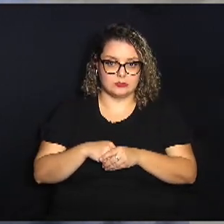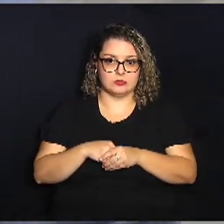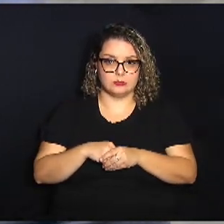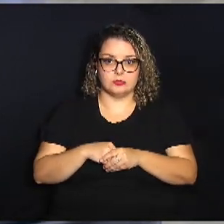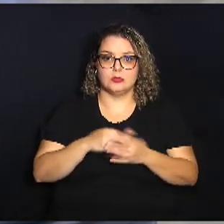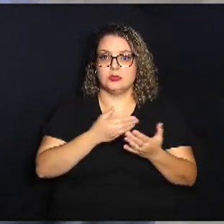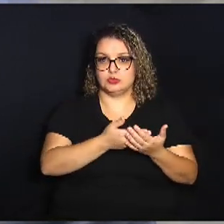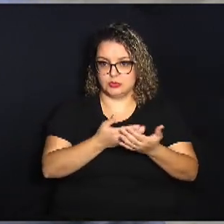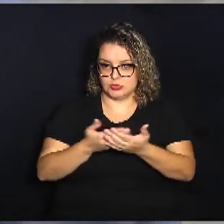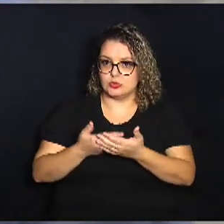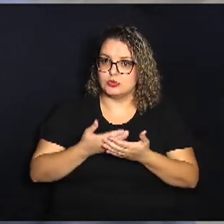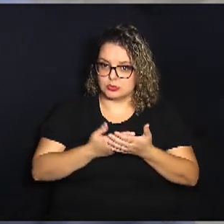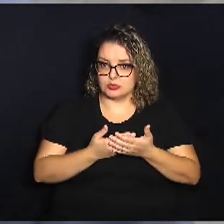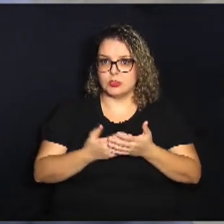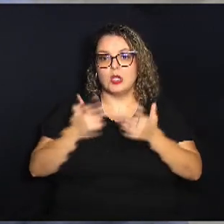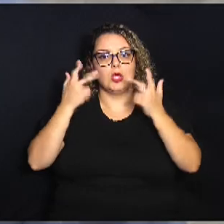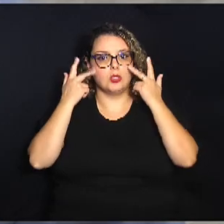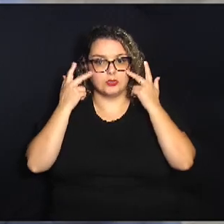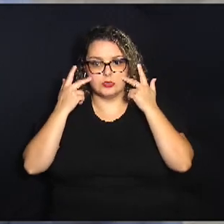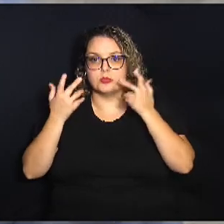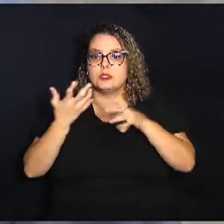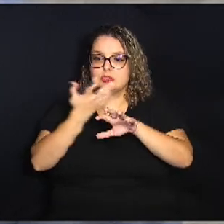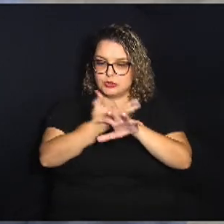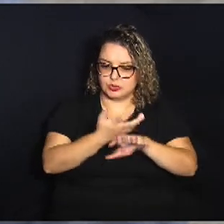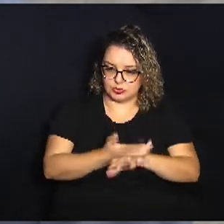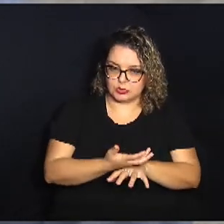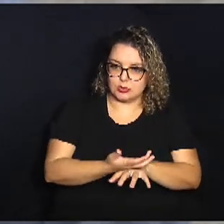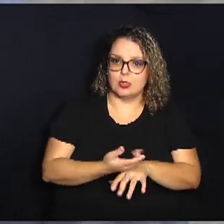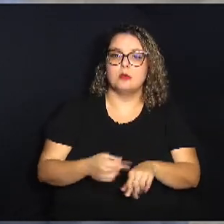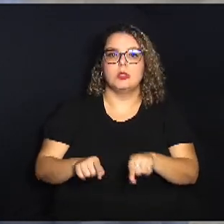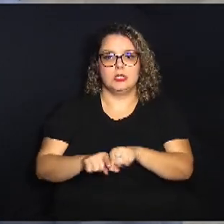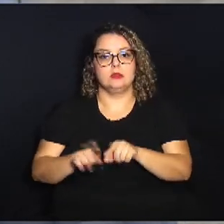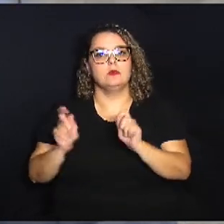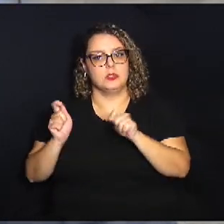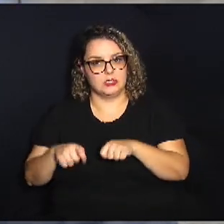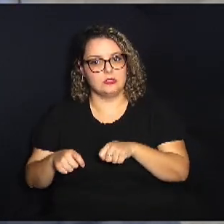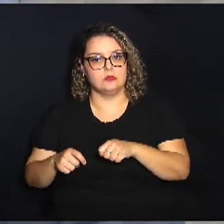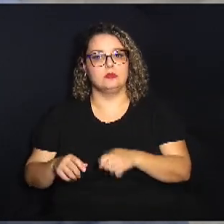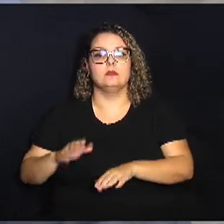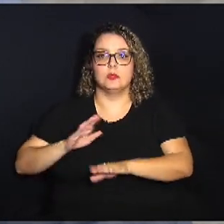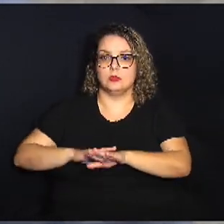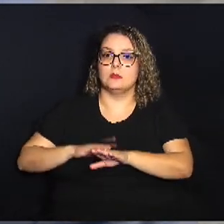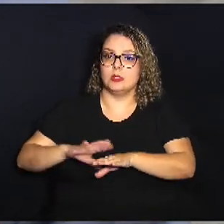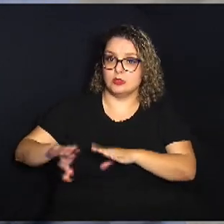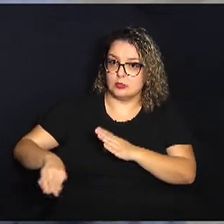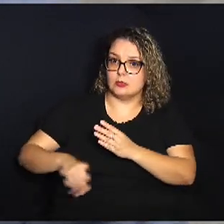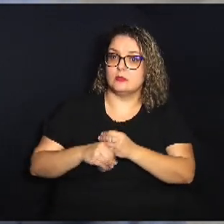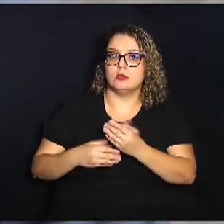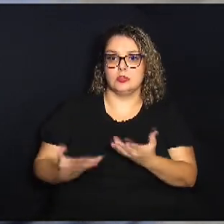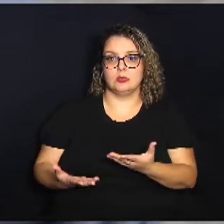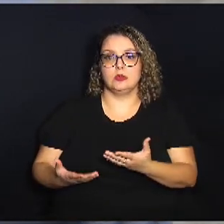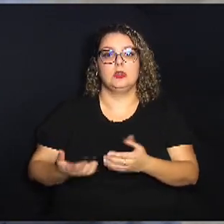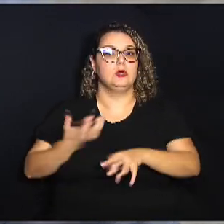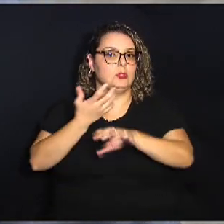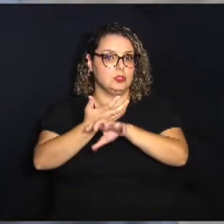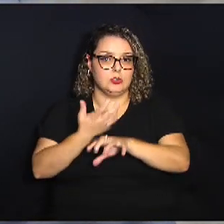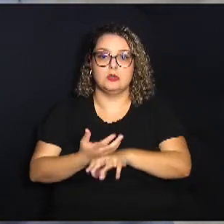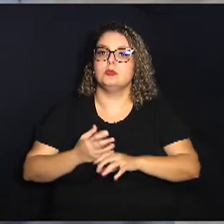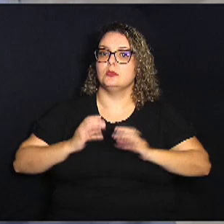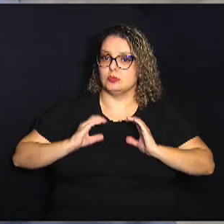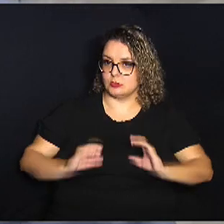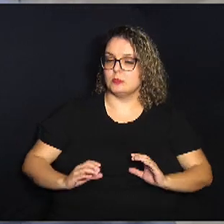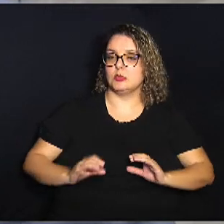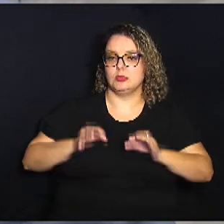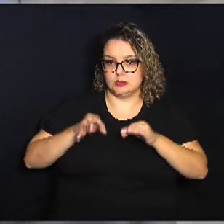estudo regular das disciplinas mas é possível também ela ter uma atividade complementar com disciplina com regras